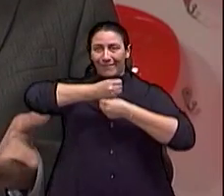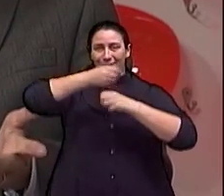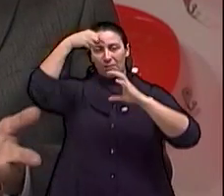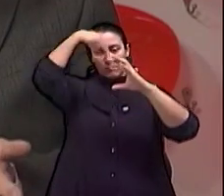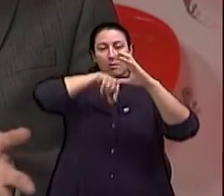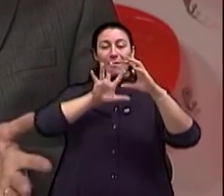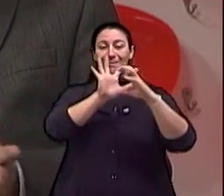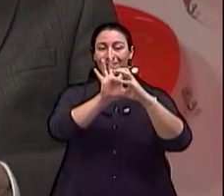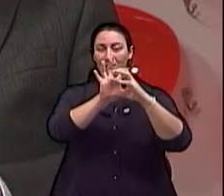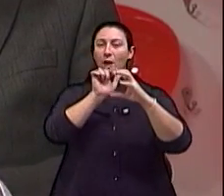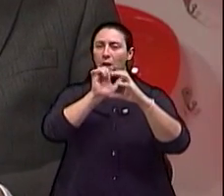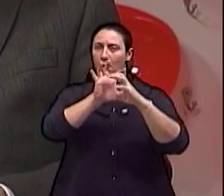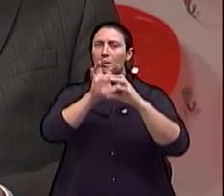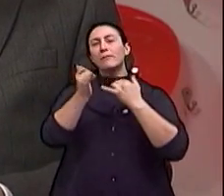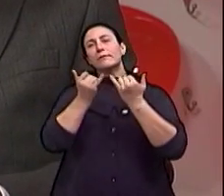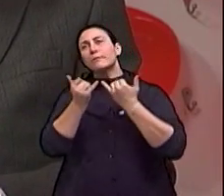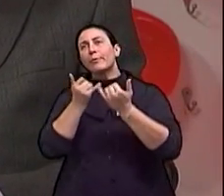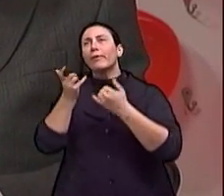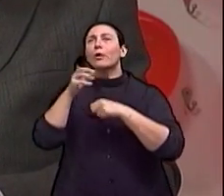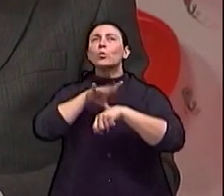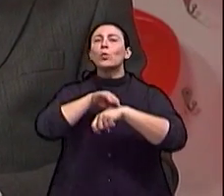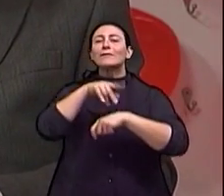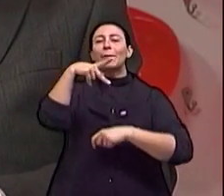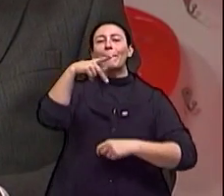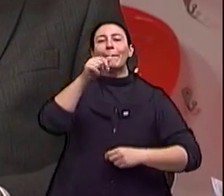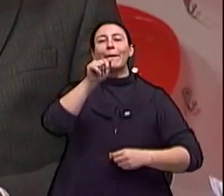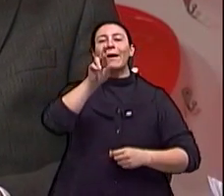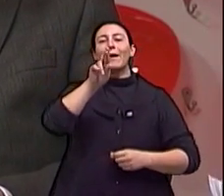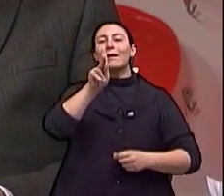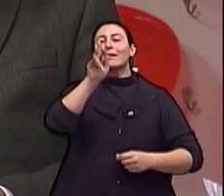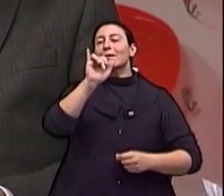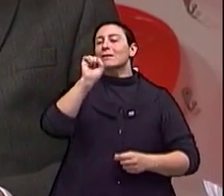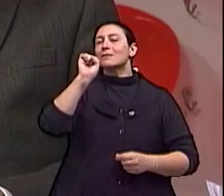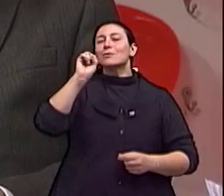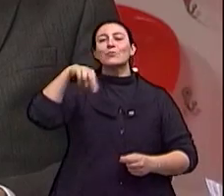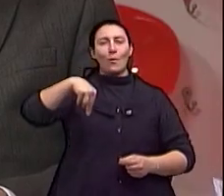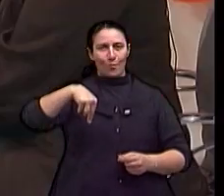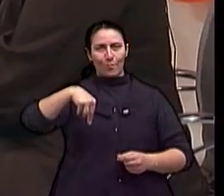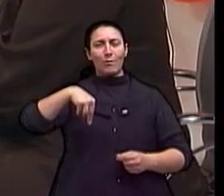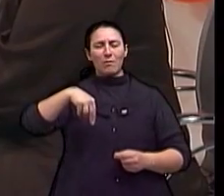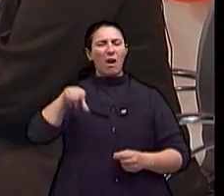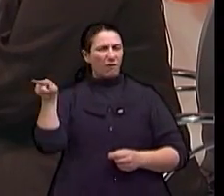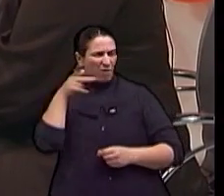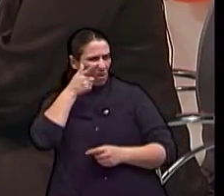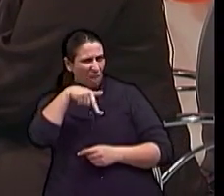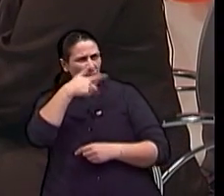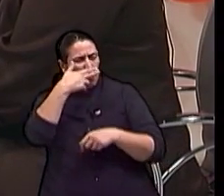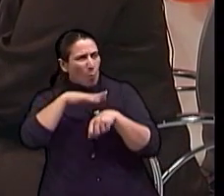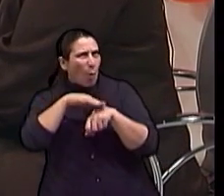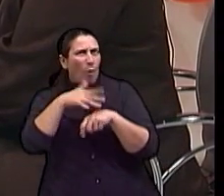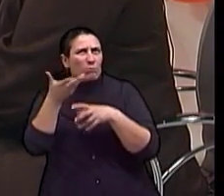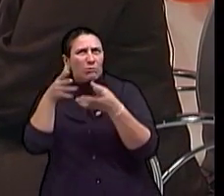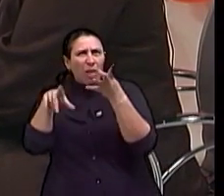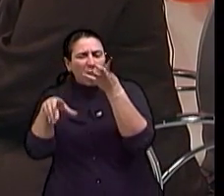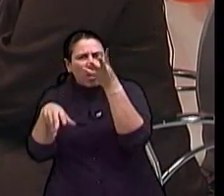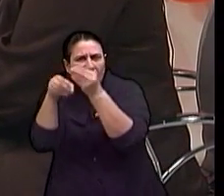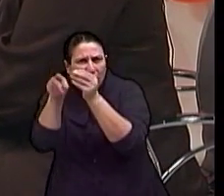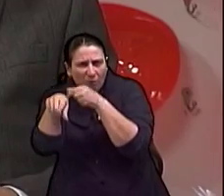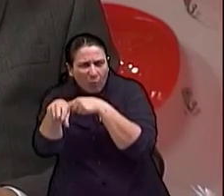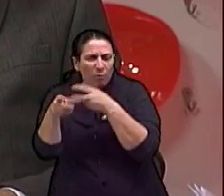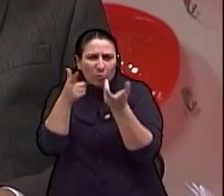distúrbios de movimento no caso da doença de Parkinson. Eu posso chamar eles de uma complementação para aquele organismo,